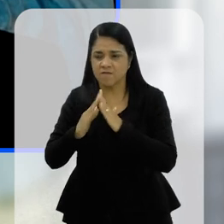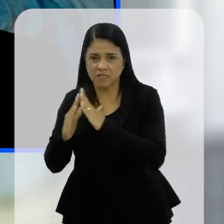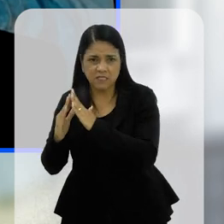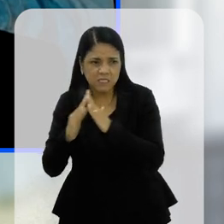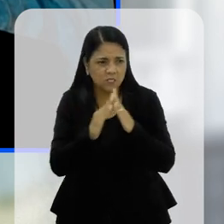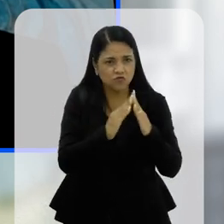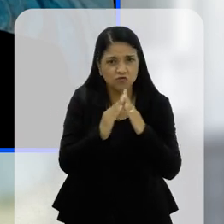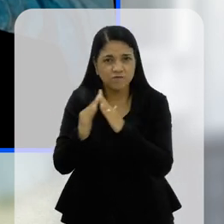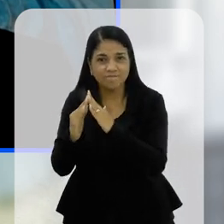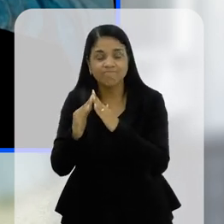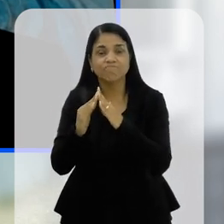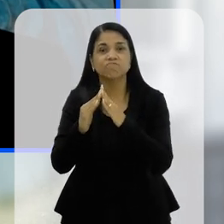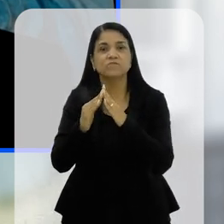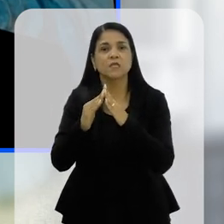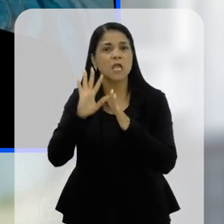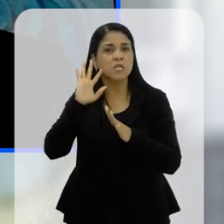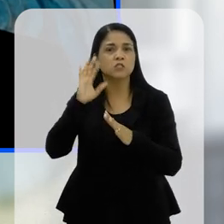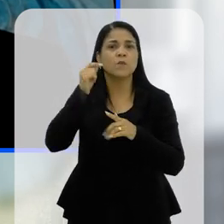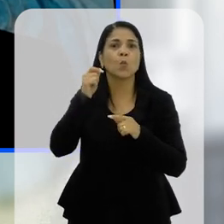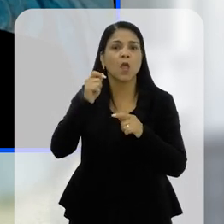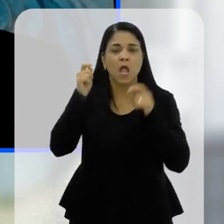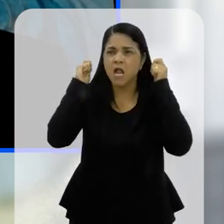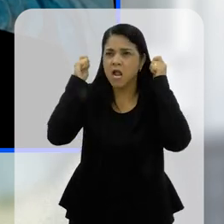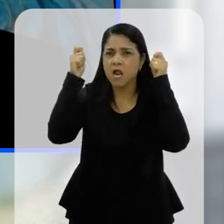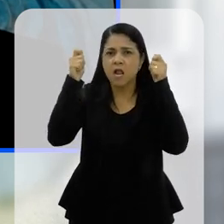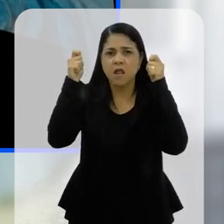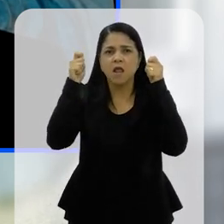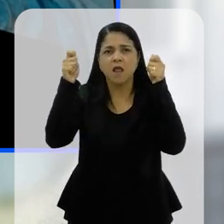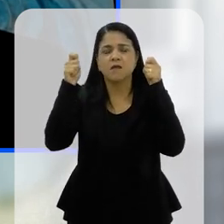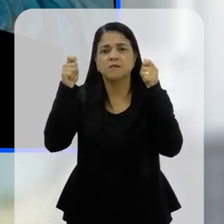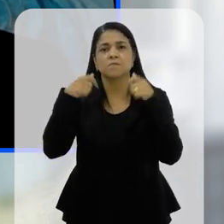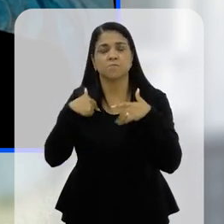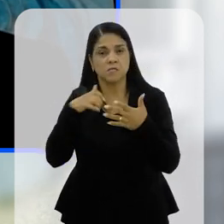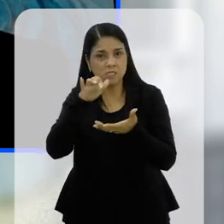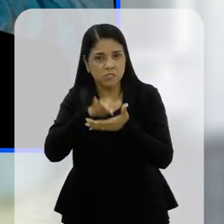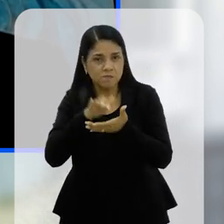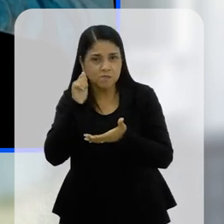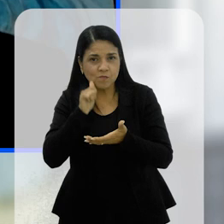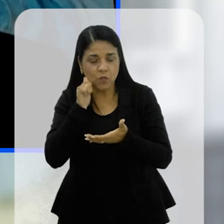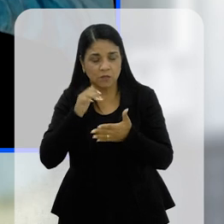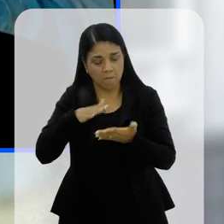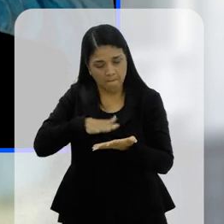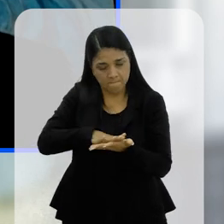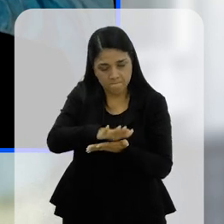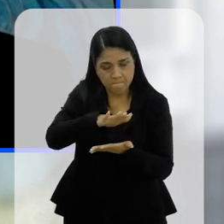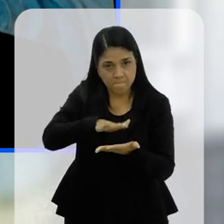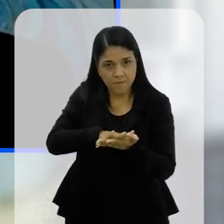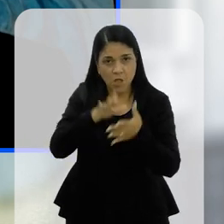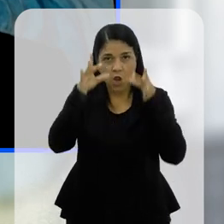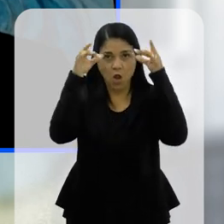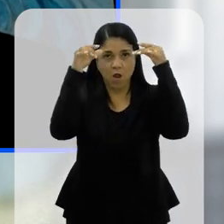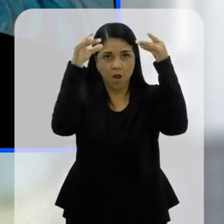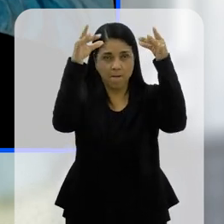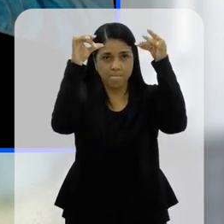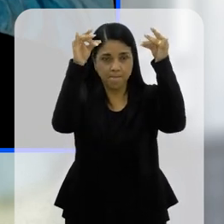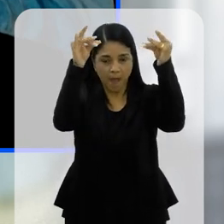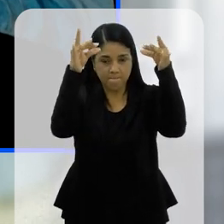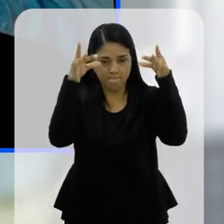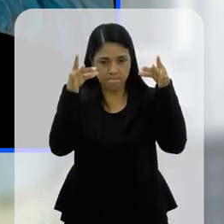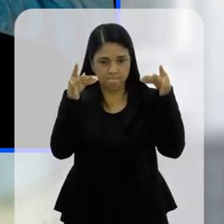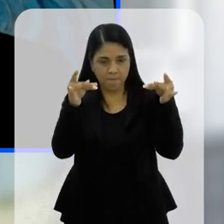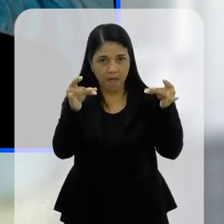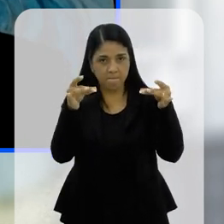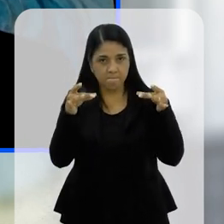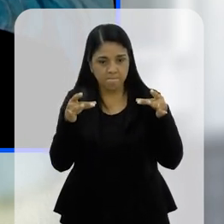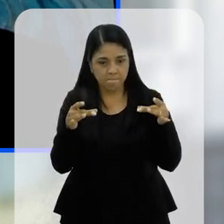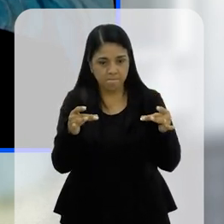vizinhos um do outro, e resolvemos ir para a rua, fazer cartaz. A minha esposa colava, imprimia na impressora de casa, colava